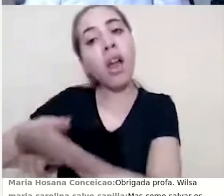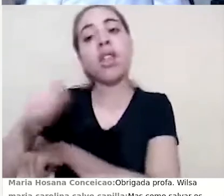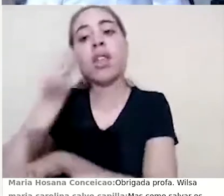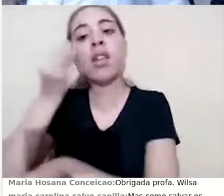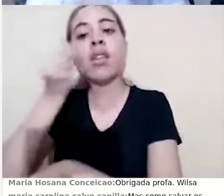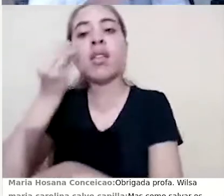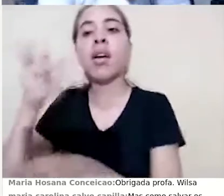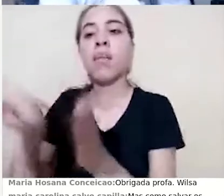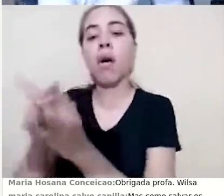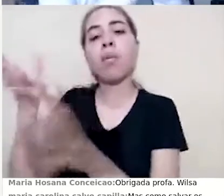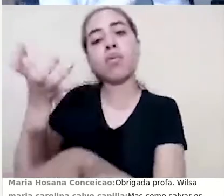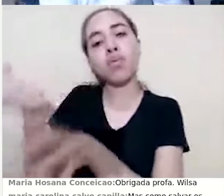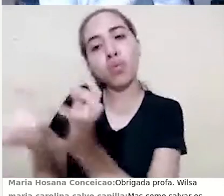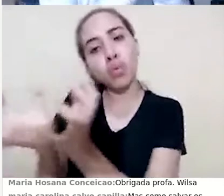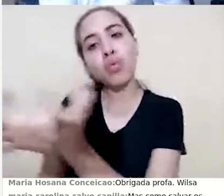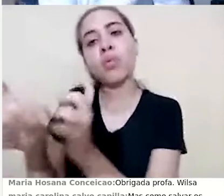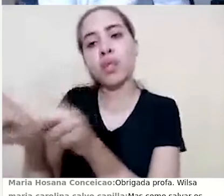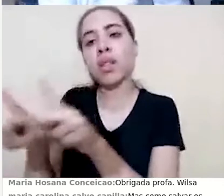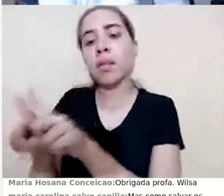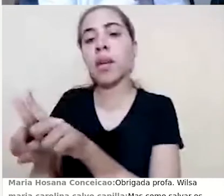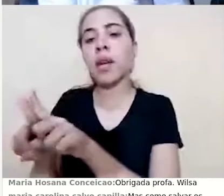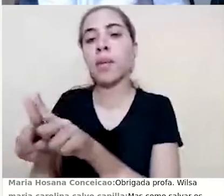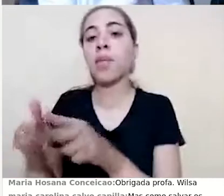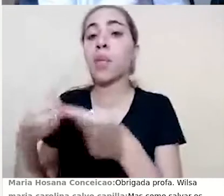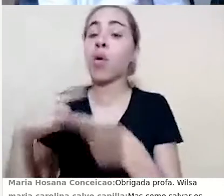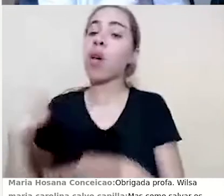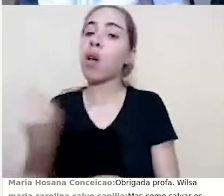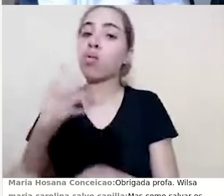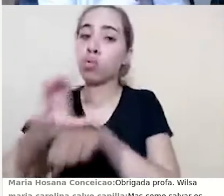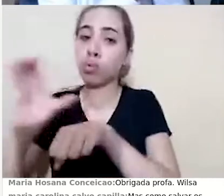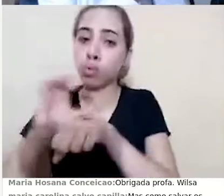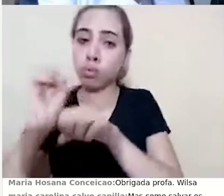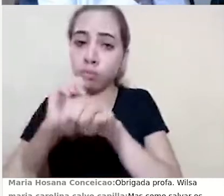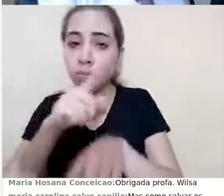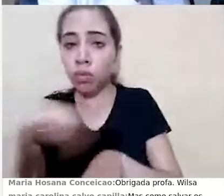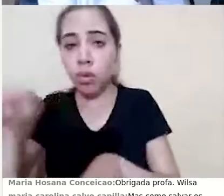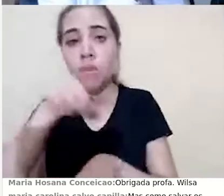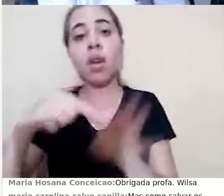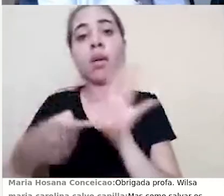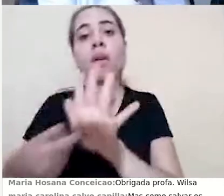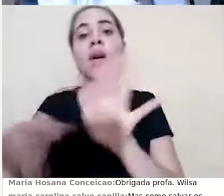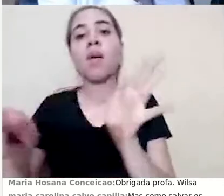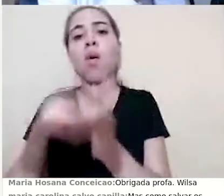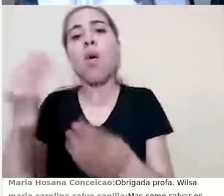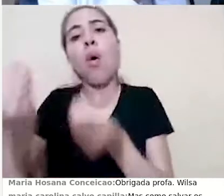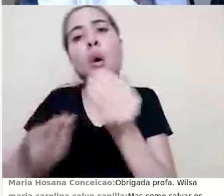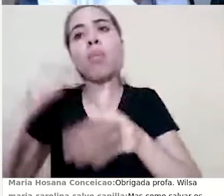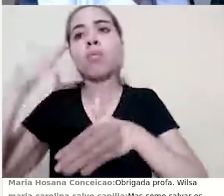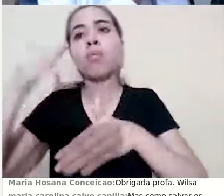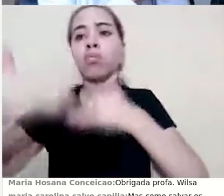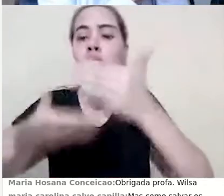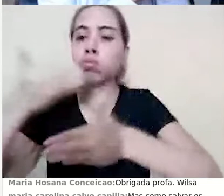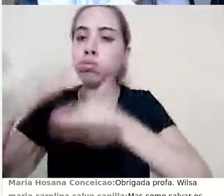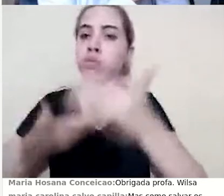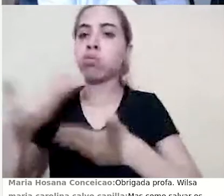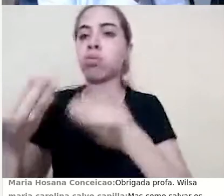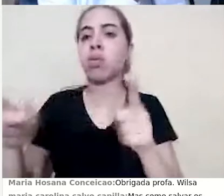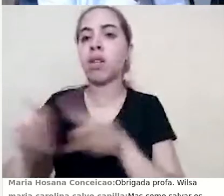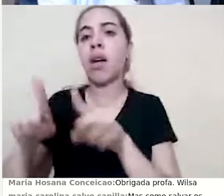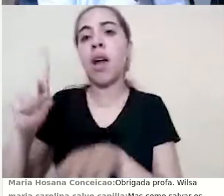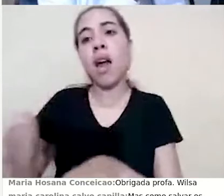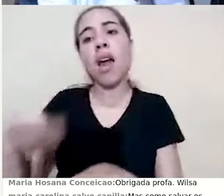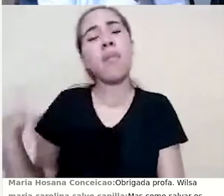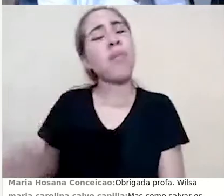turma de vocês. Porque, inclusive, o curso que nós estamos dando, agora nós estamos falando do processo comunicacional. E esses dados são